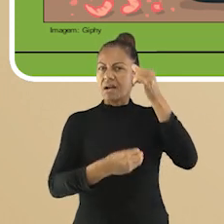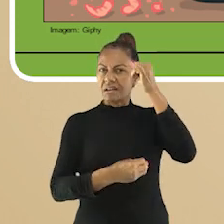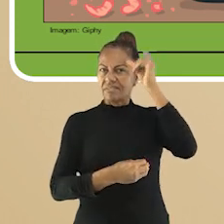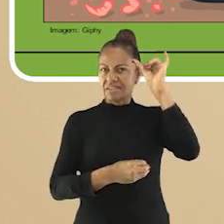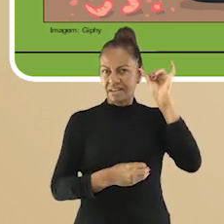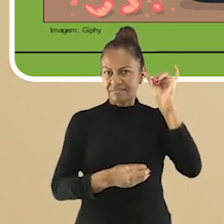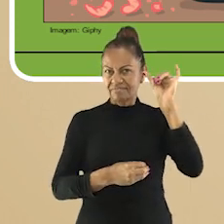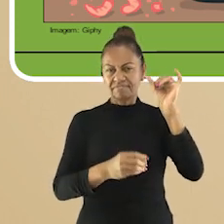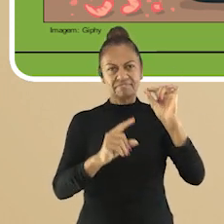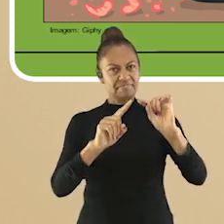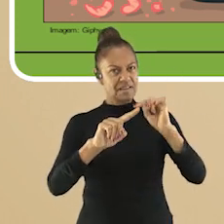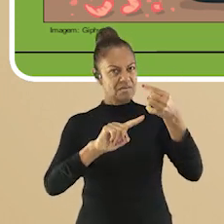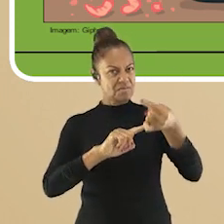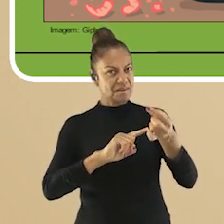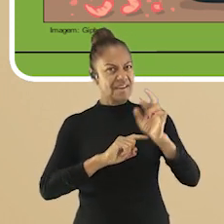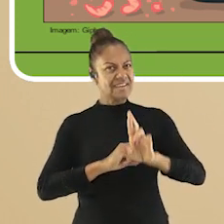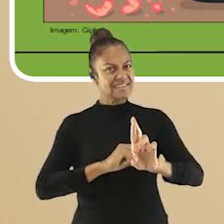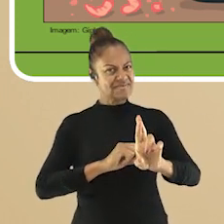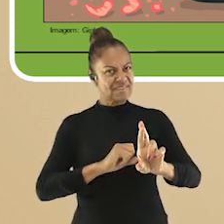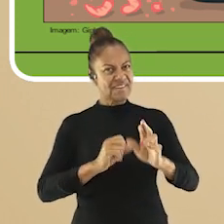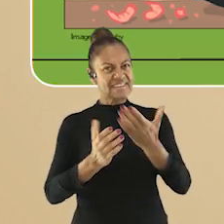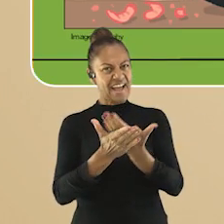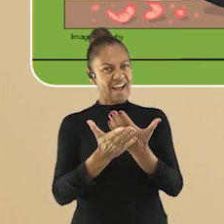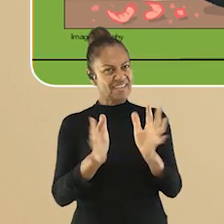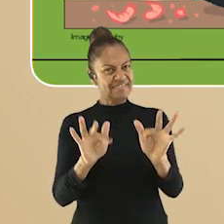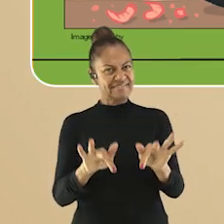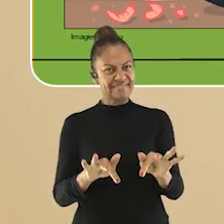tá? A nossa correção virá ao fim da aula.